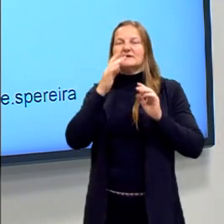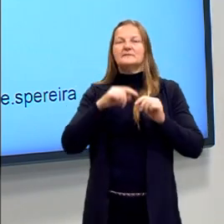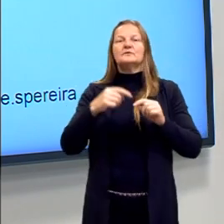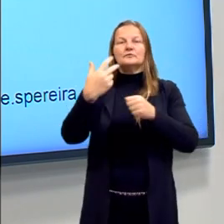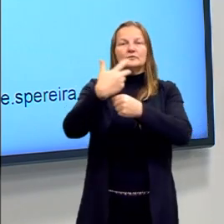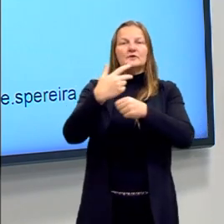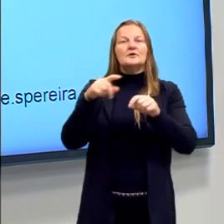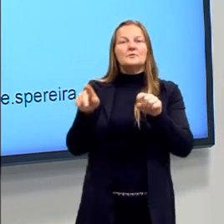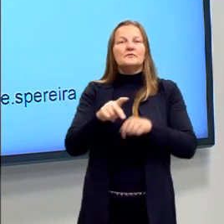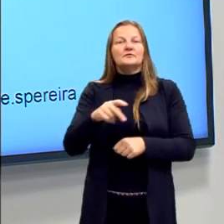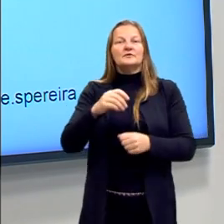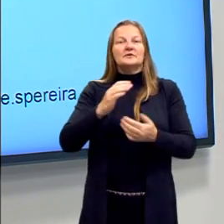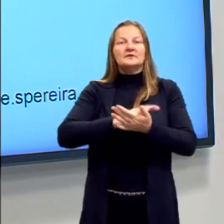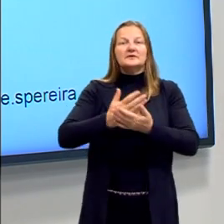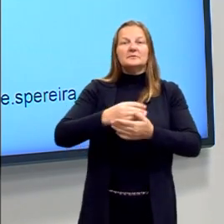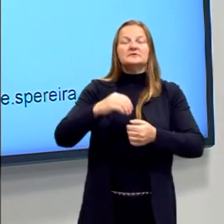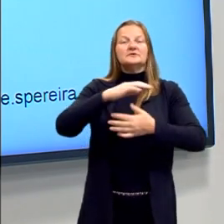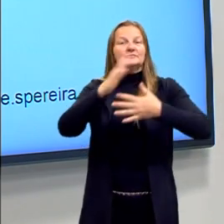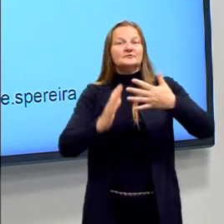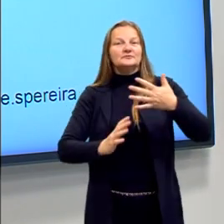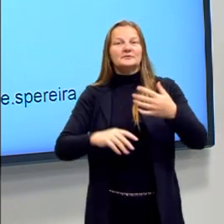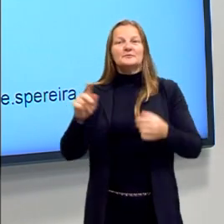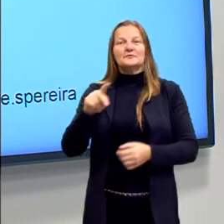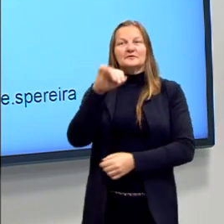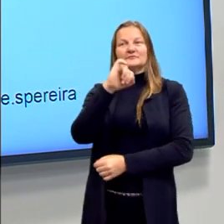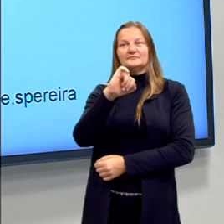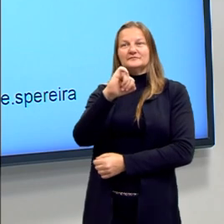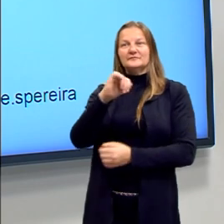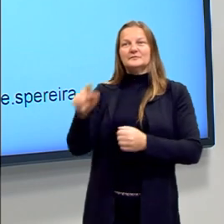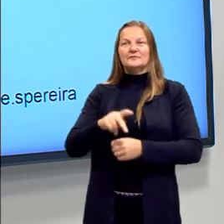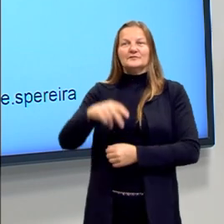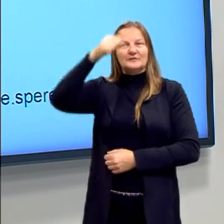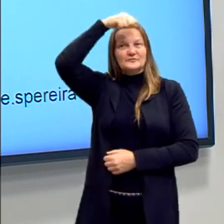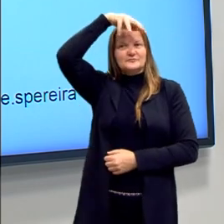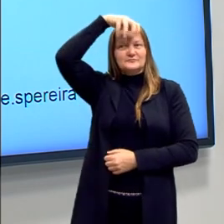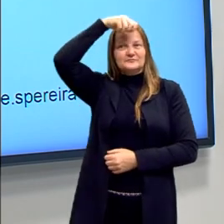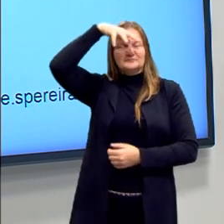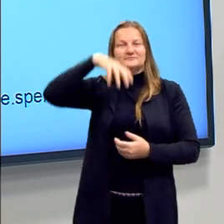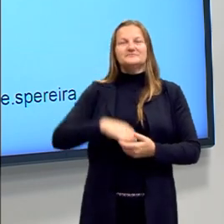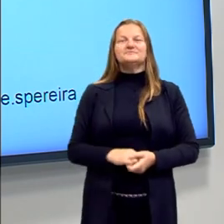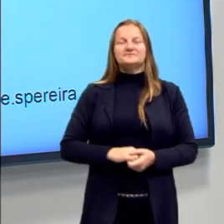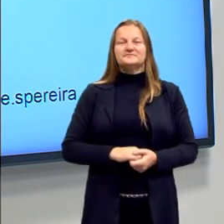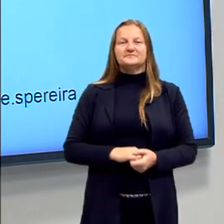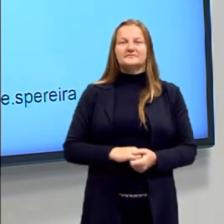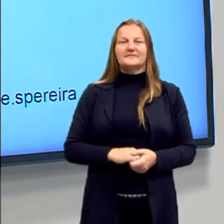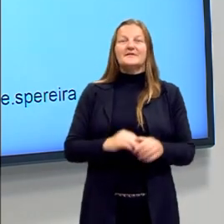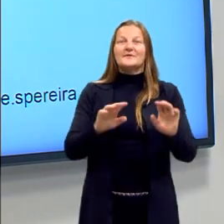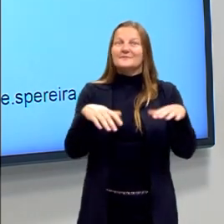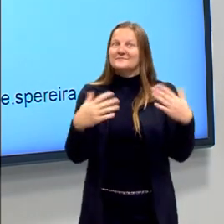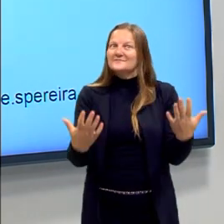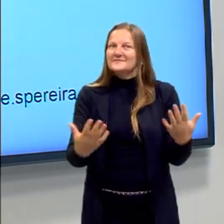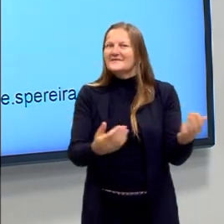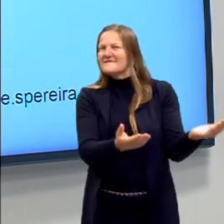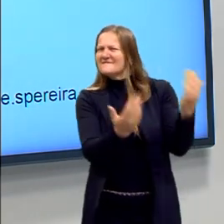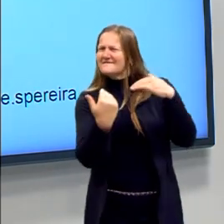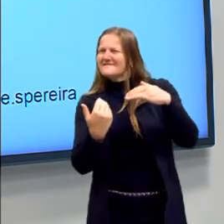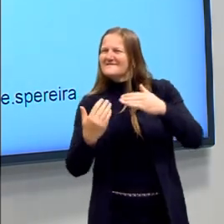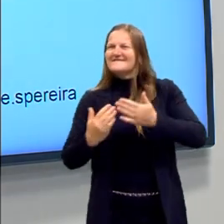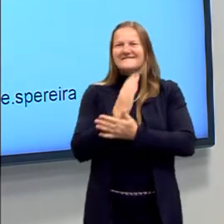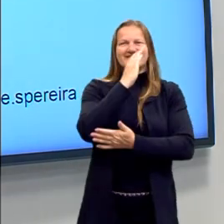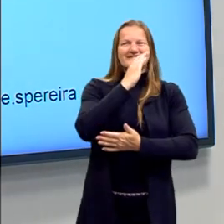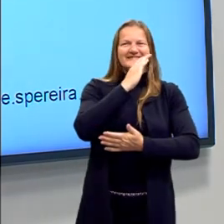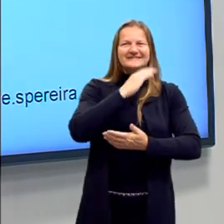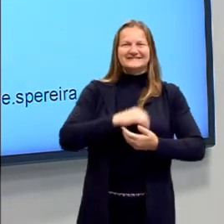e as professoras, intérpretes e libras, professora Lucy Meia e professora Suzana. Então, pessoal, partiu passar?